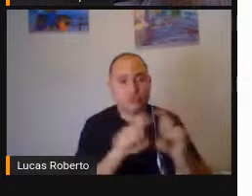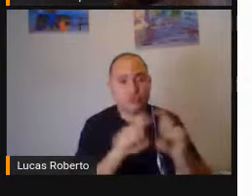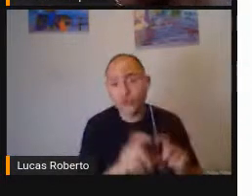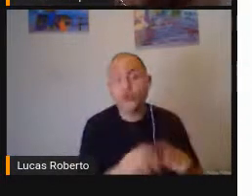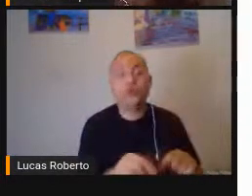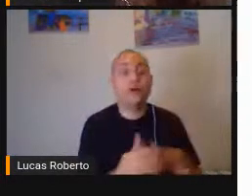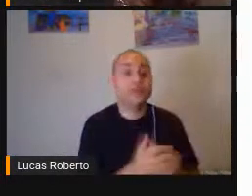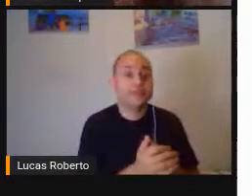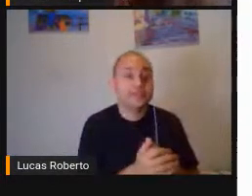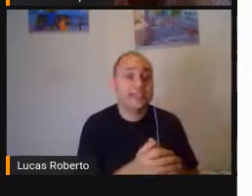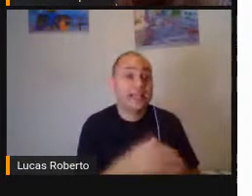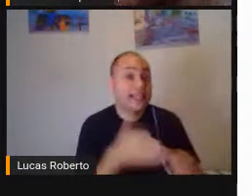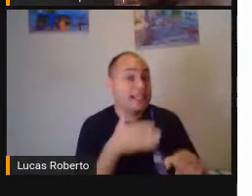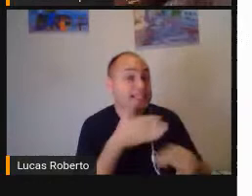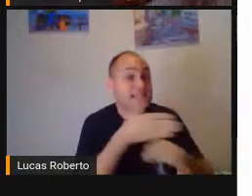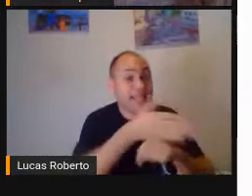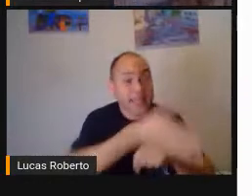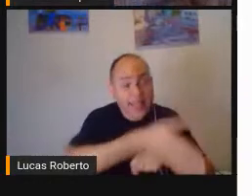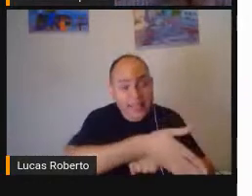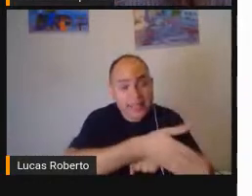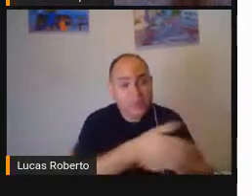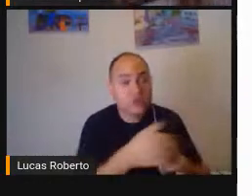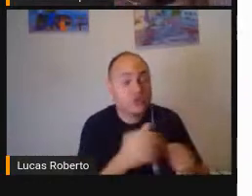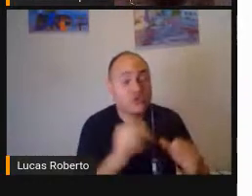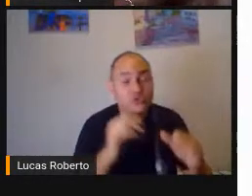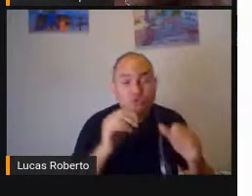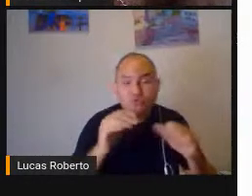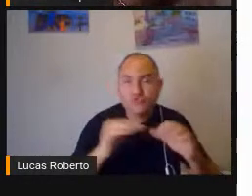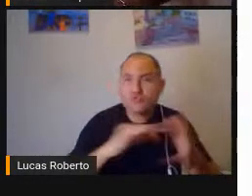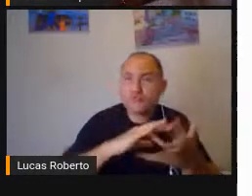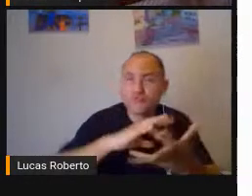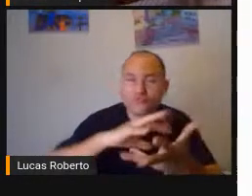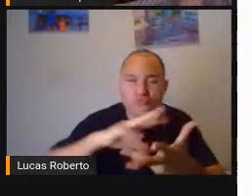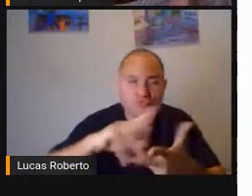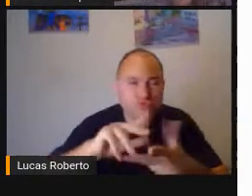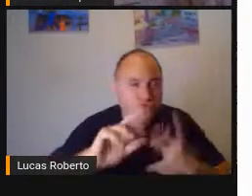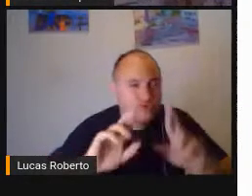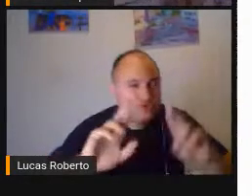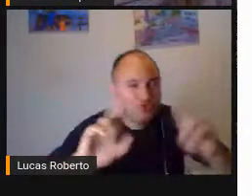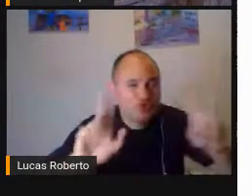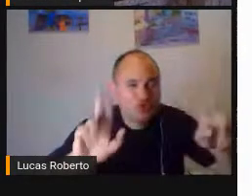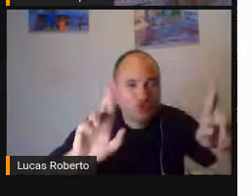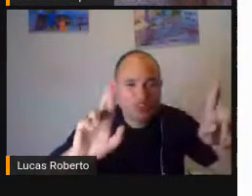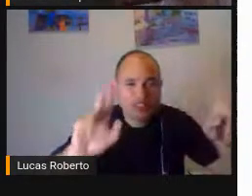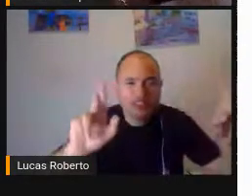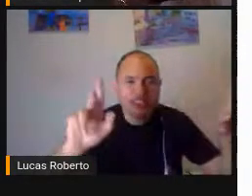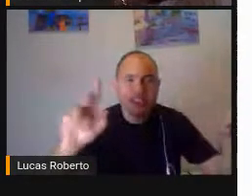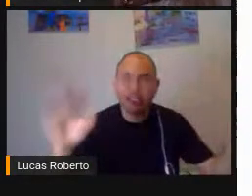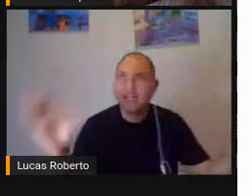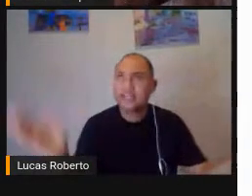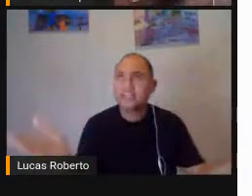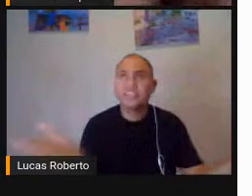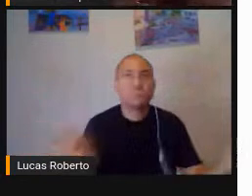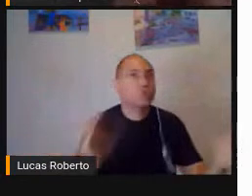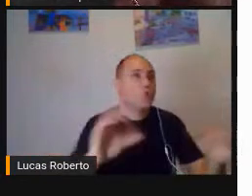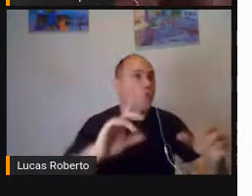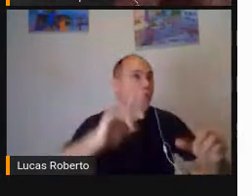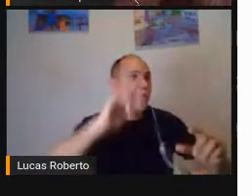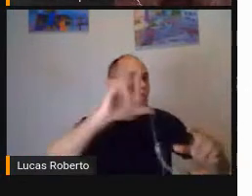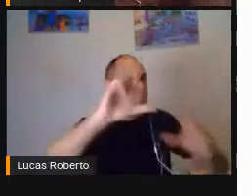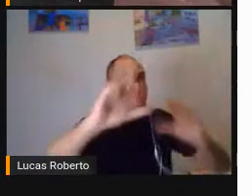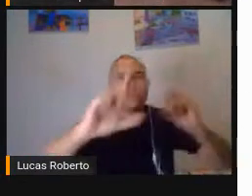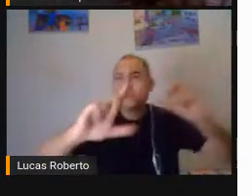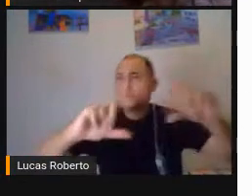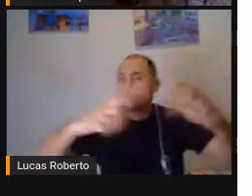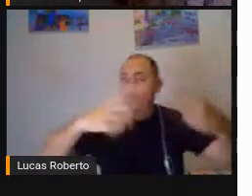entram Ali naquele mundo Um mundo totalmente Diferente Constituído Por outros Ambientes Então isso daí É um